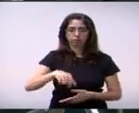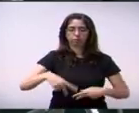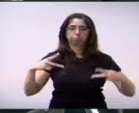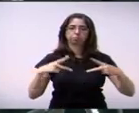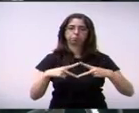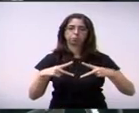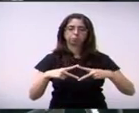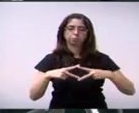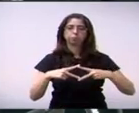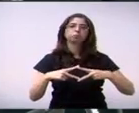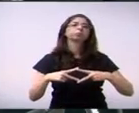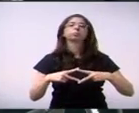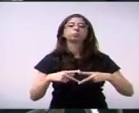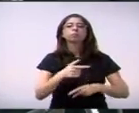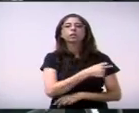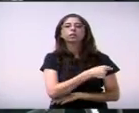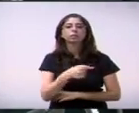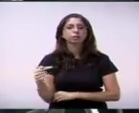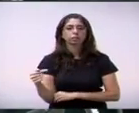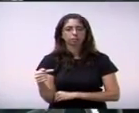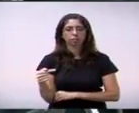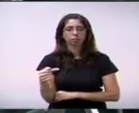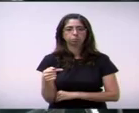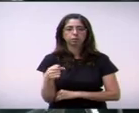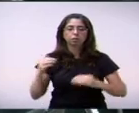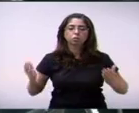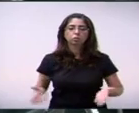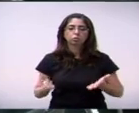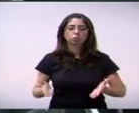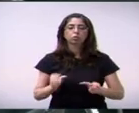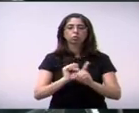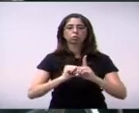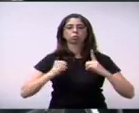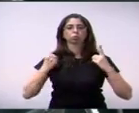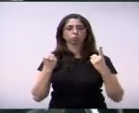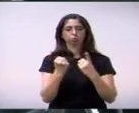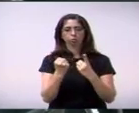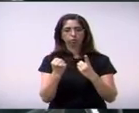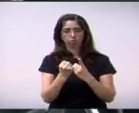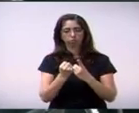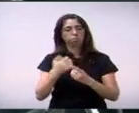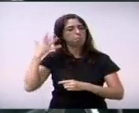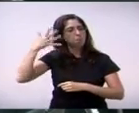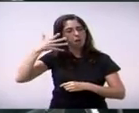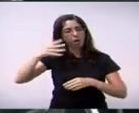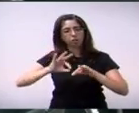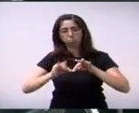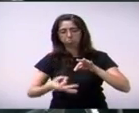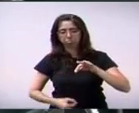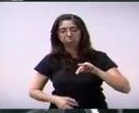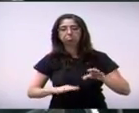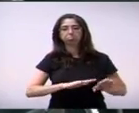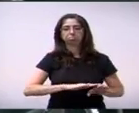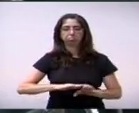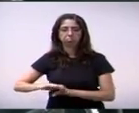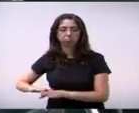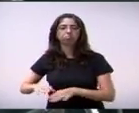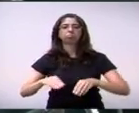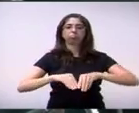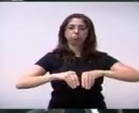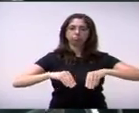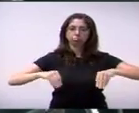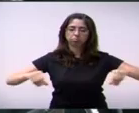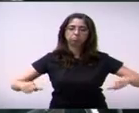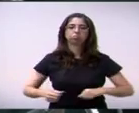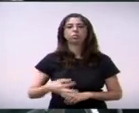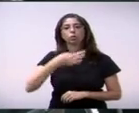Paulínia, a semana da promoção social. 226 do vereador Danilo Barros